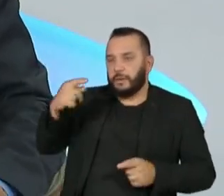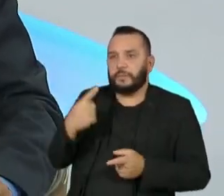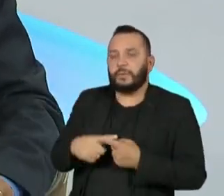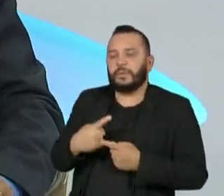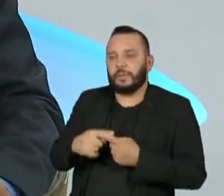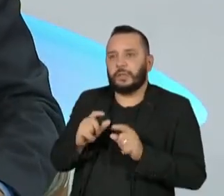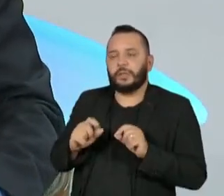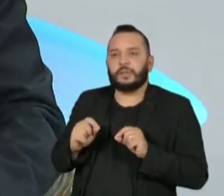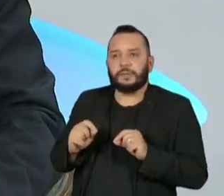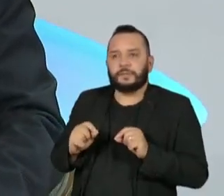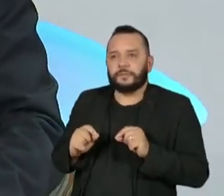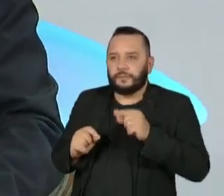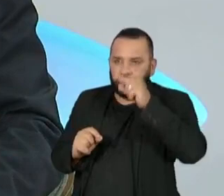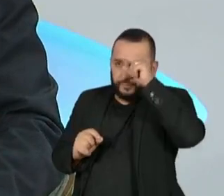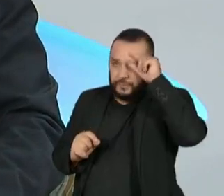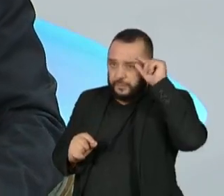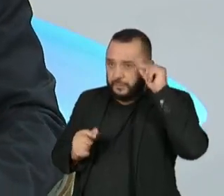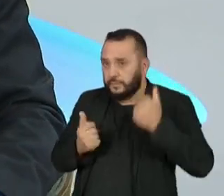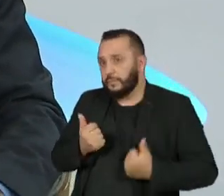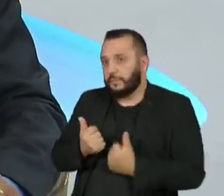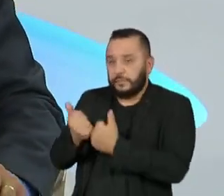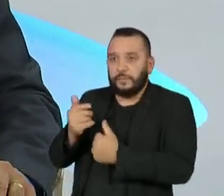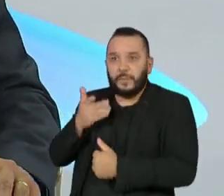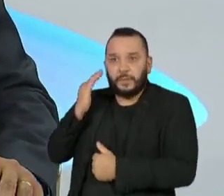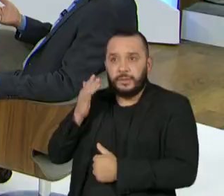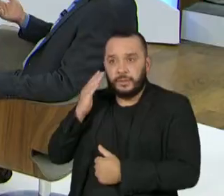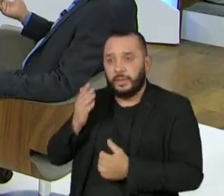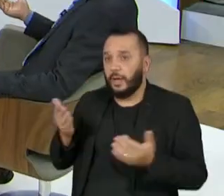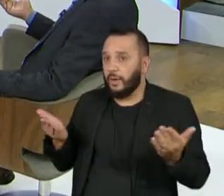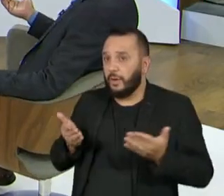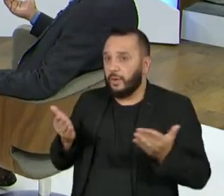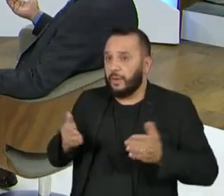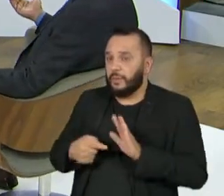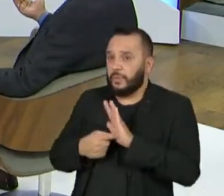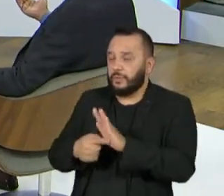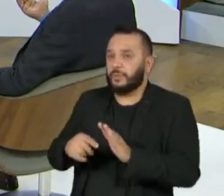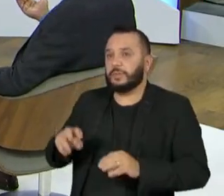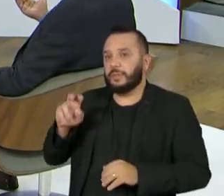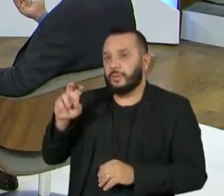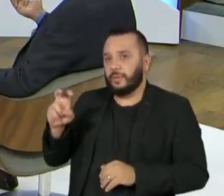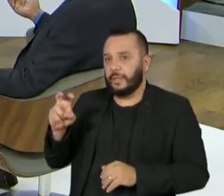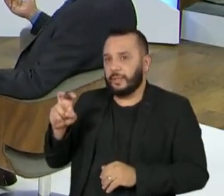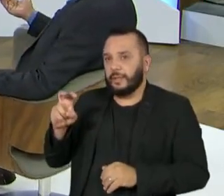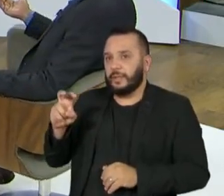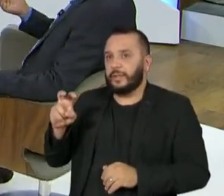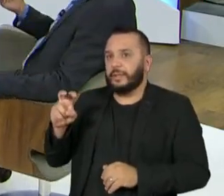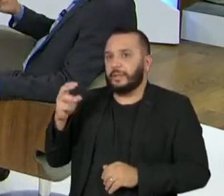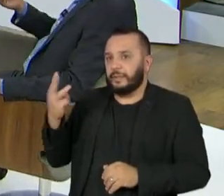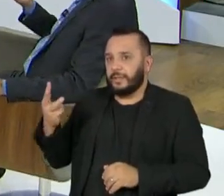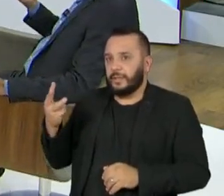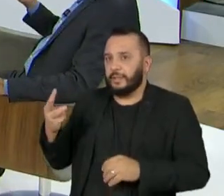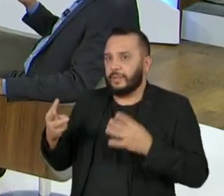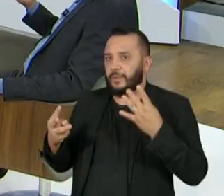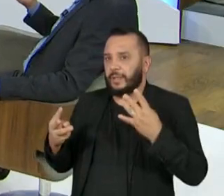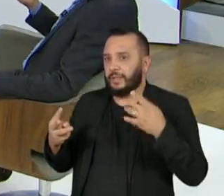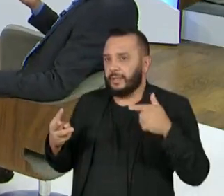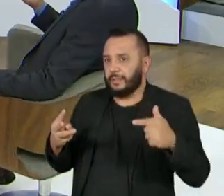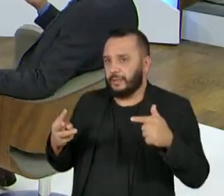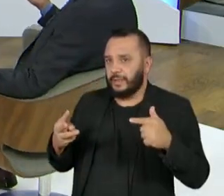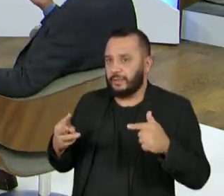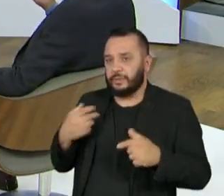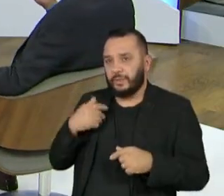Rodrigo ao Tarcísio. A última IPEC deu 53% a 47%. Ou seja, se eu reverter